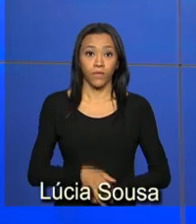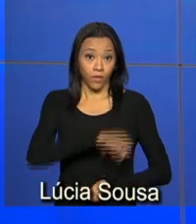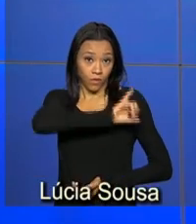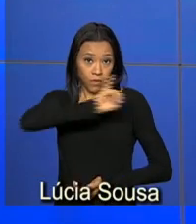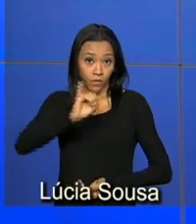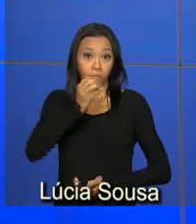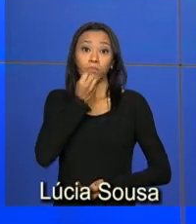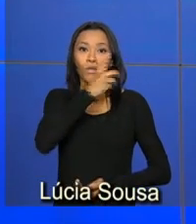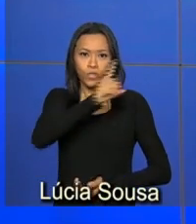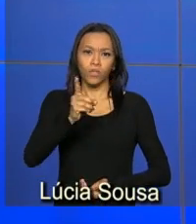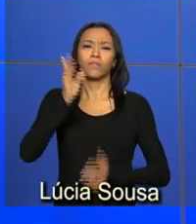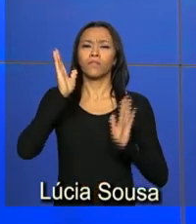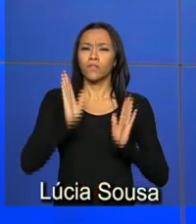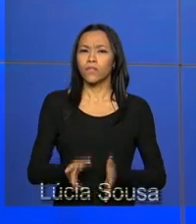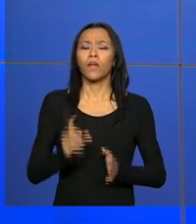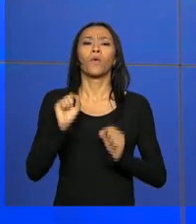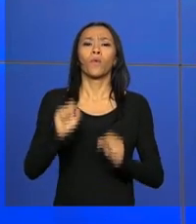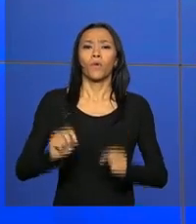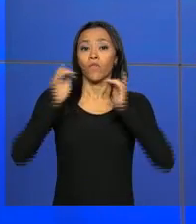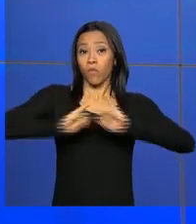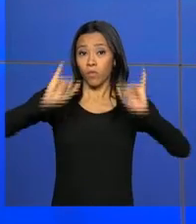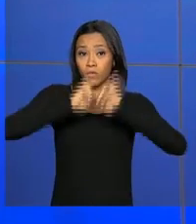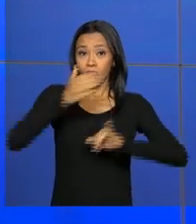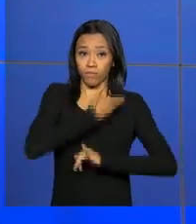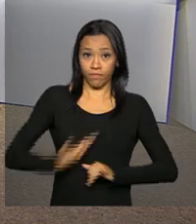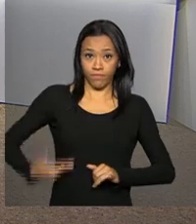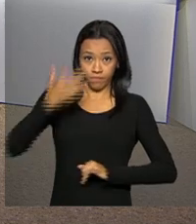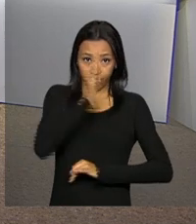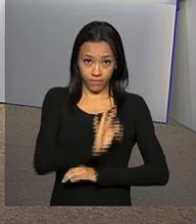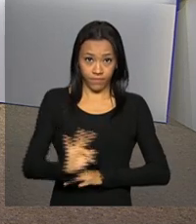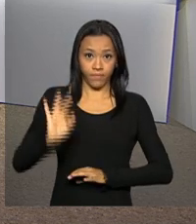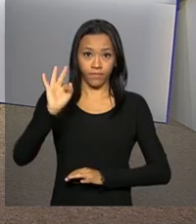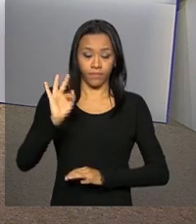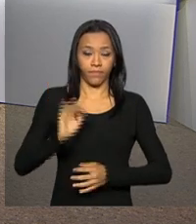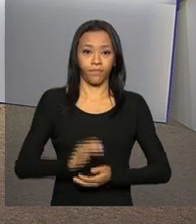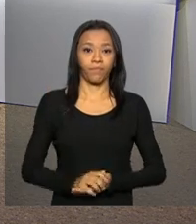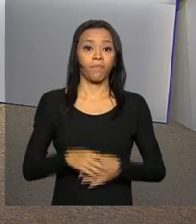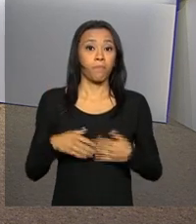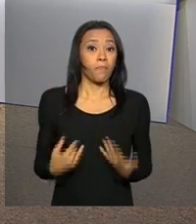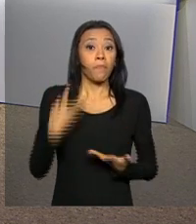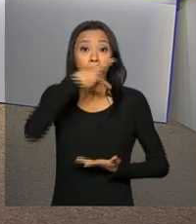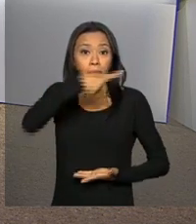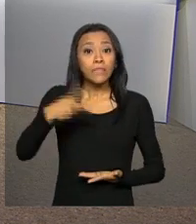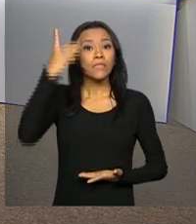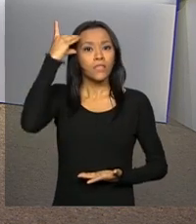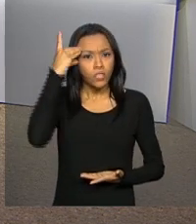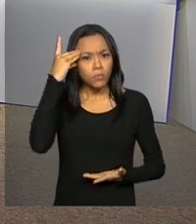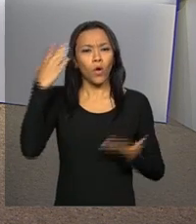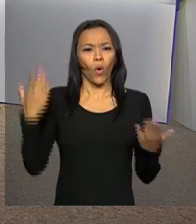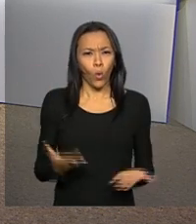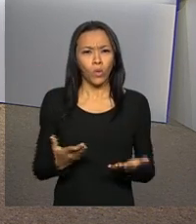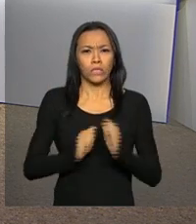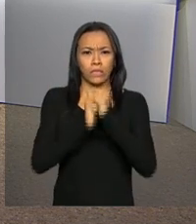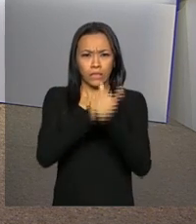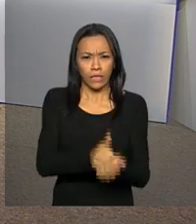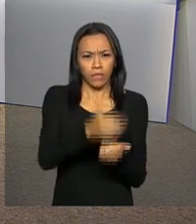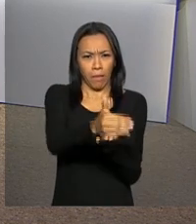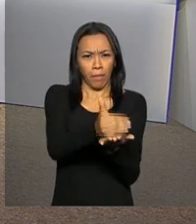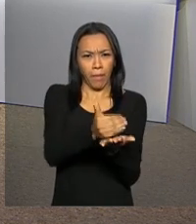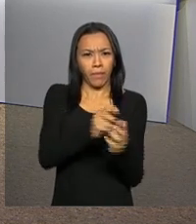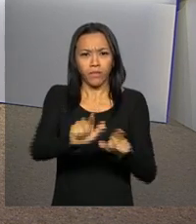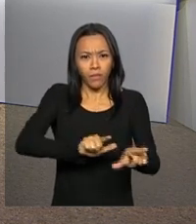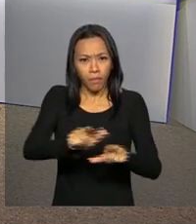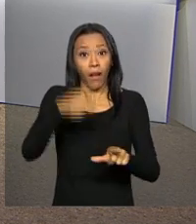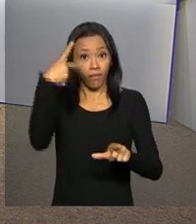Olá, bom dia, estamos no ar com as notícias do governo federal. A presidenta Dilma Rousseff cumpre a agenda hoje em